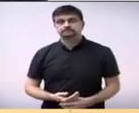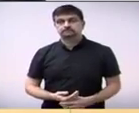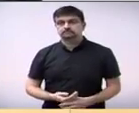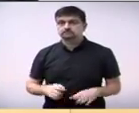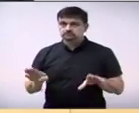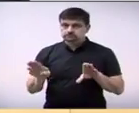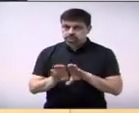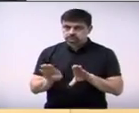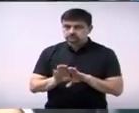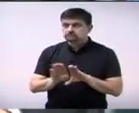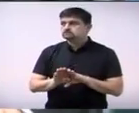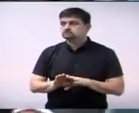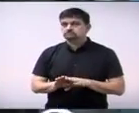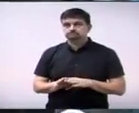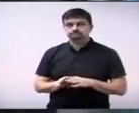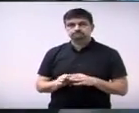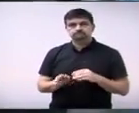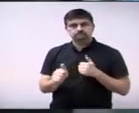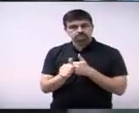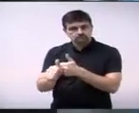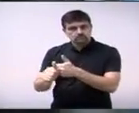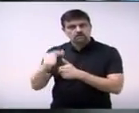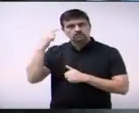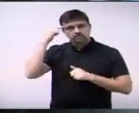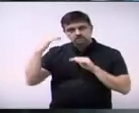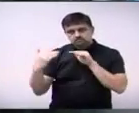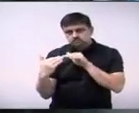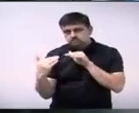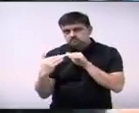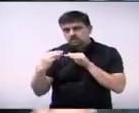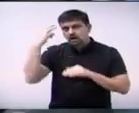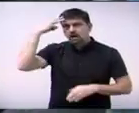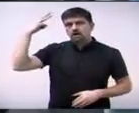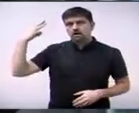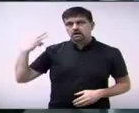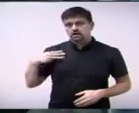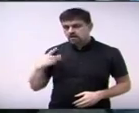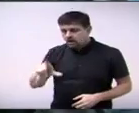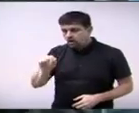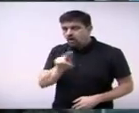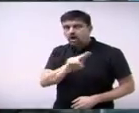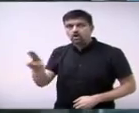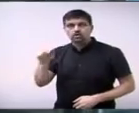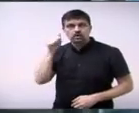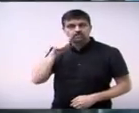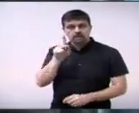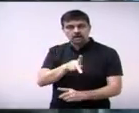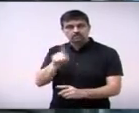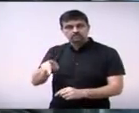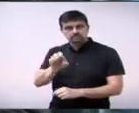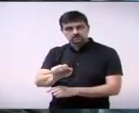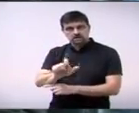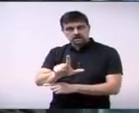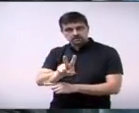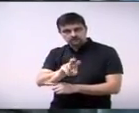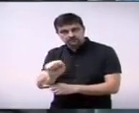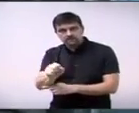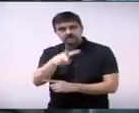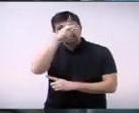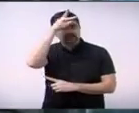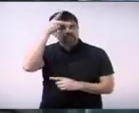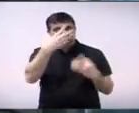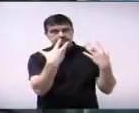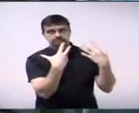Também, no mesmo sentido, parabenizar a vereadora Ângela pela indicação e o Executivo por acatar aí, conheci a